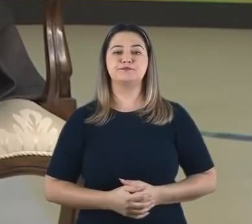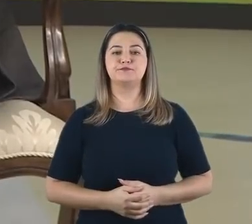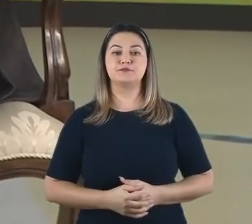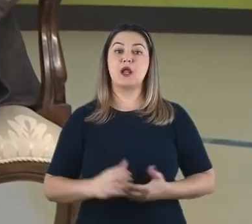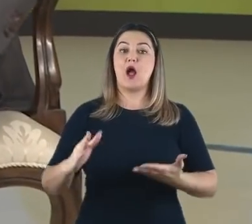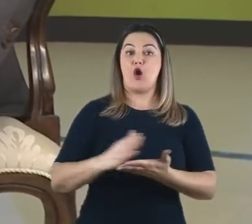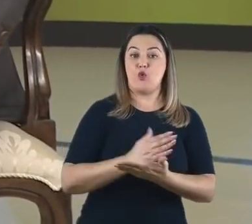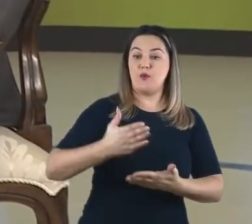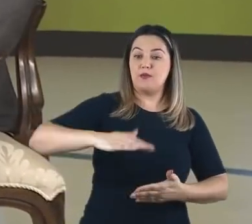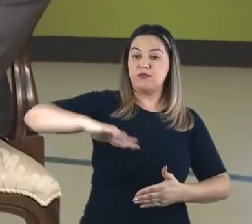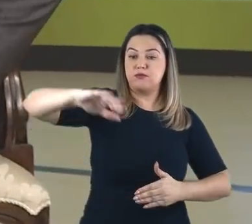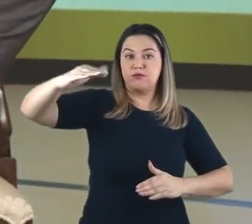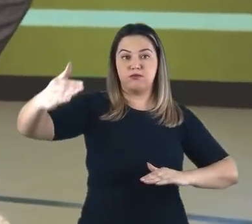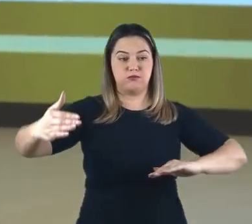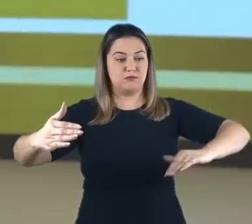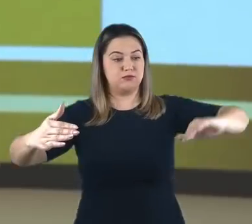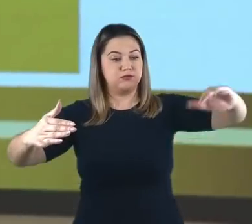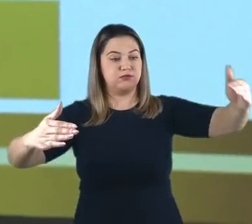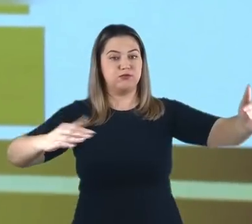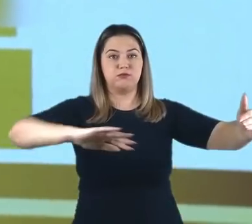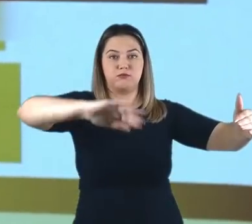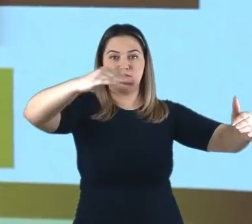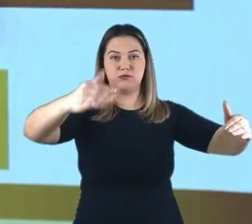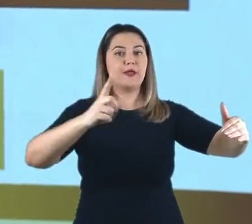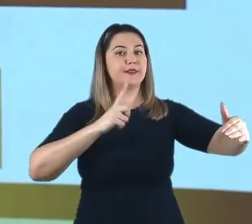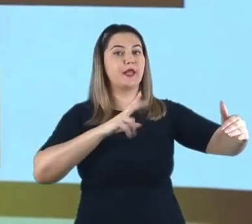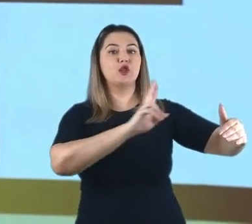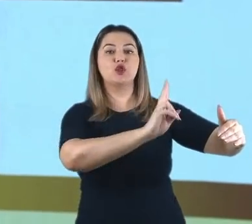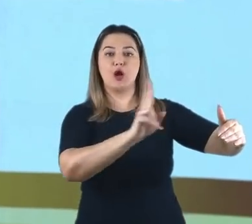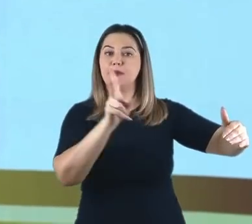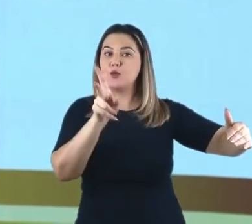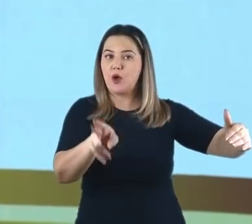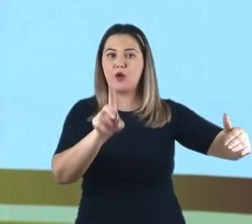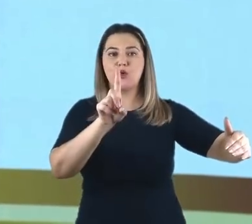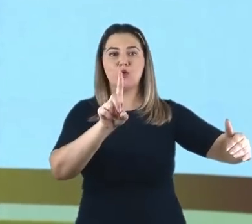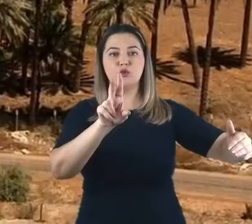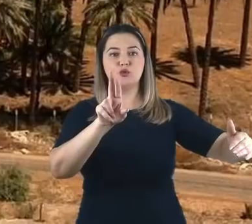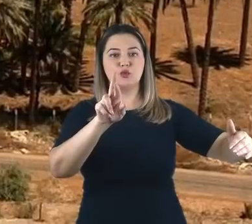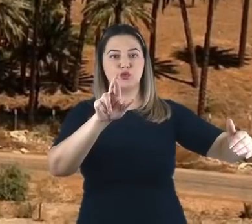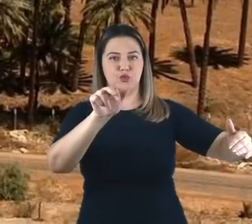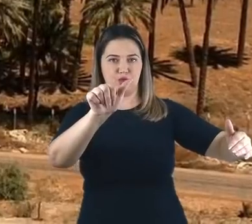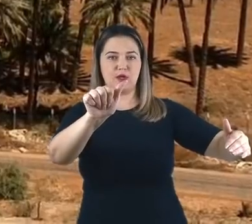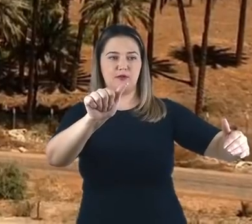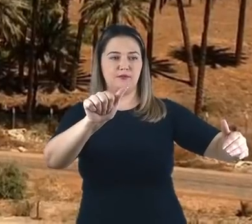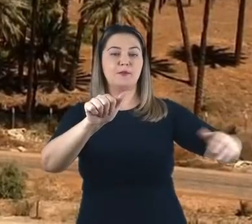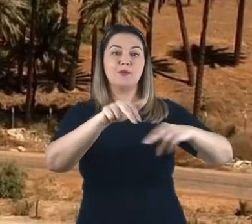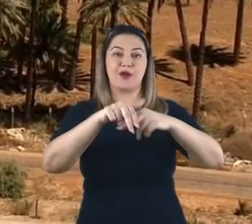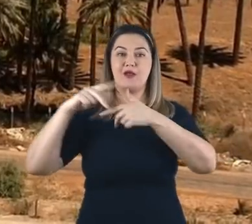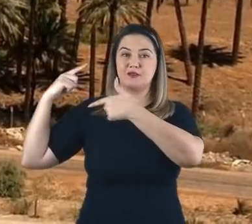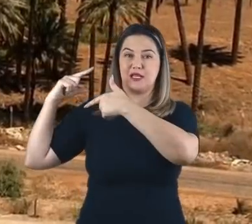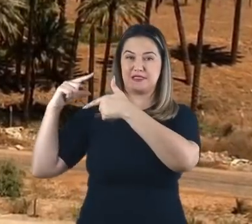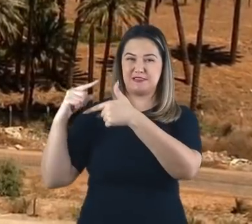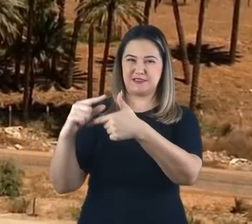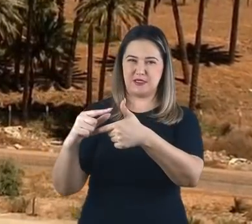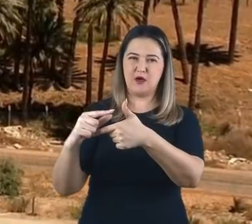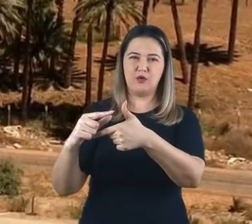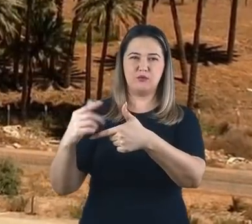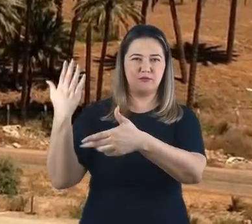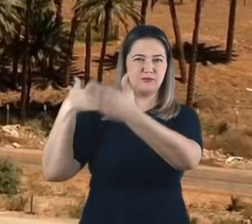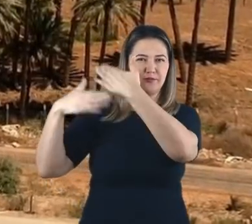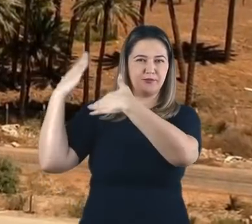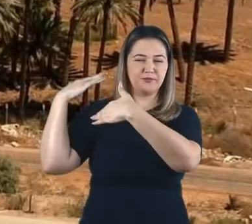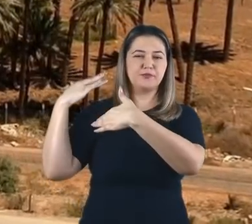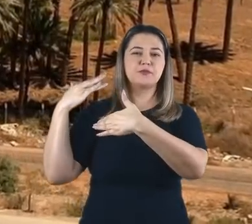Algumas colinas vizinhas também levam o mesmo nome, o nome de Dura. De acordo com a tradição corrente entre os